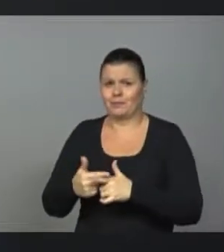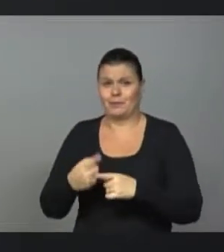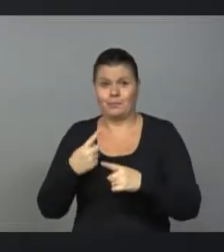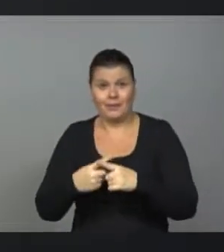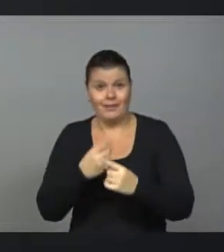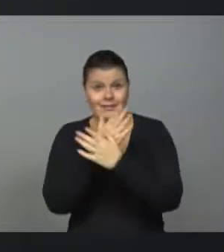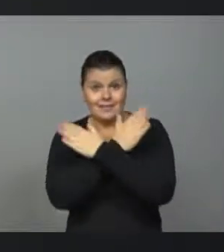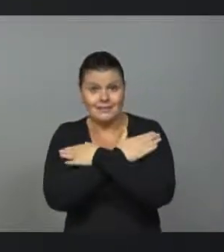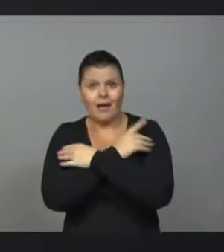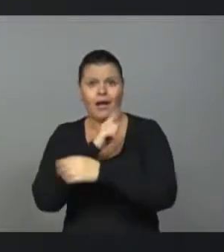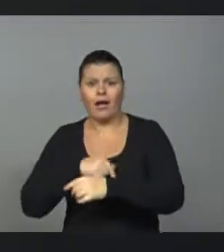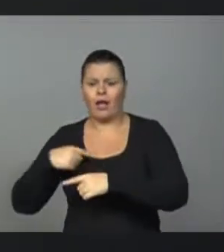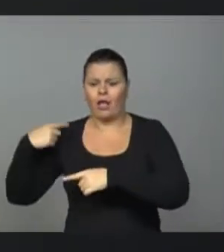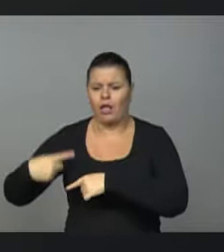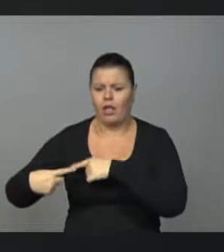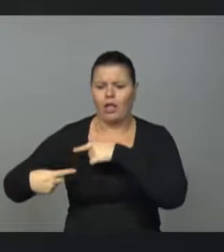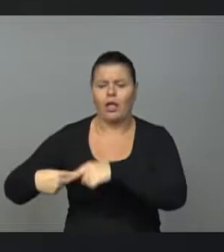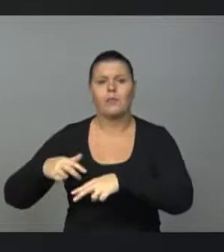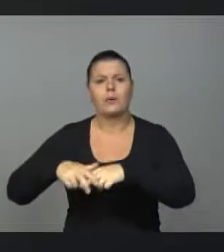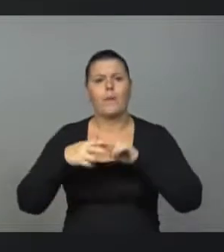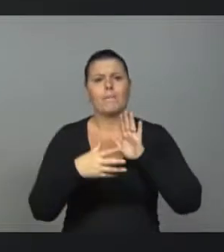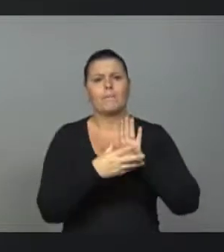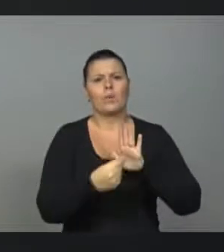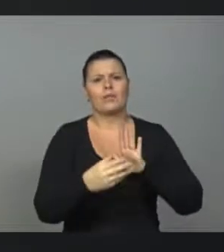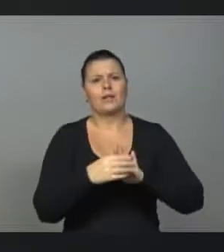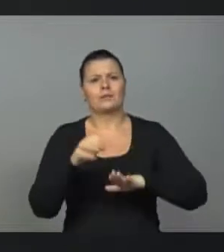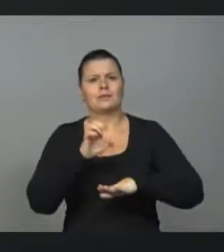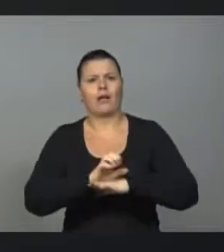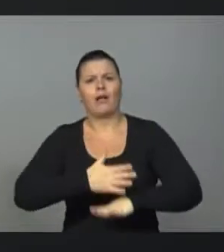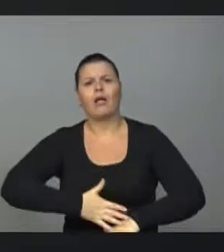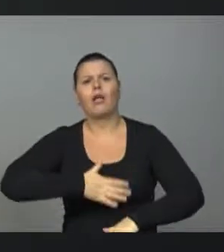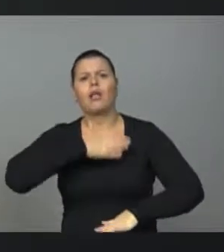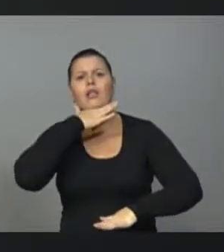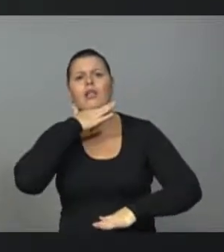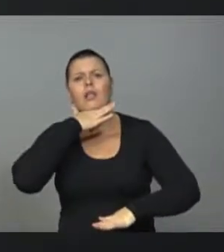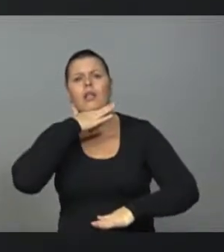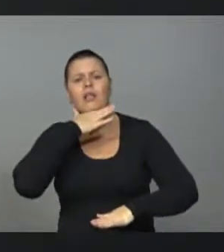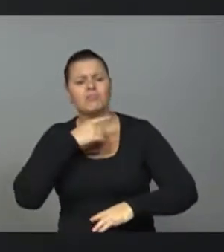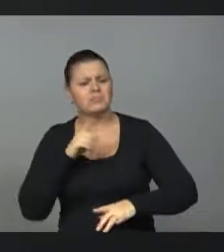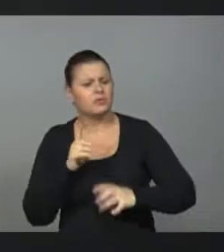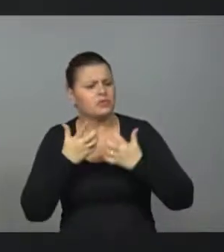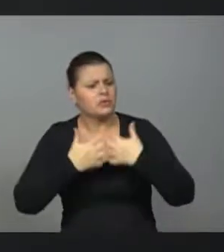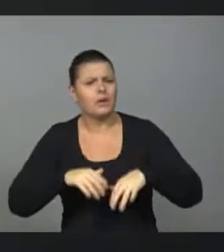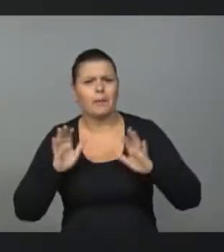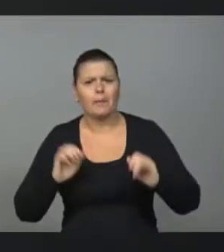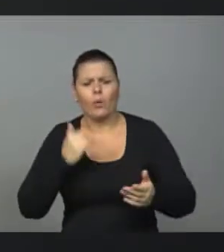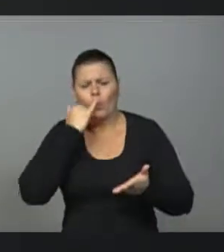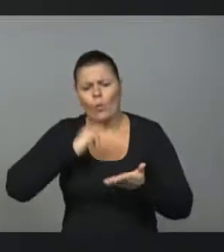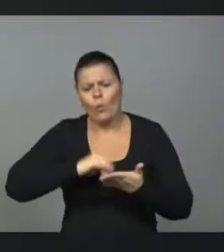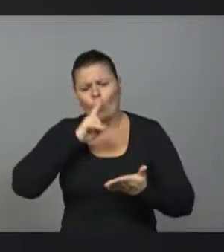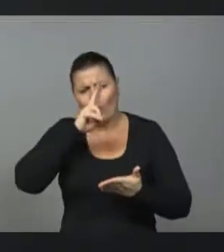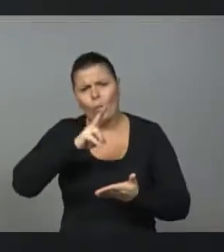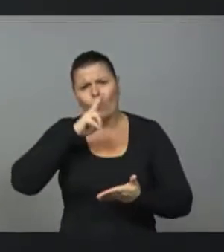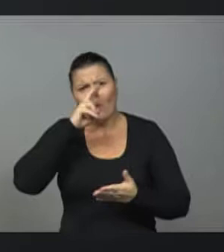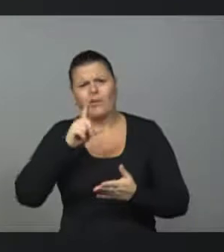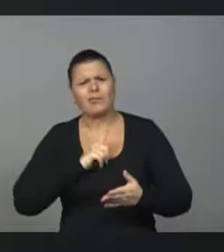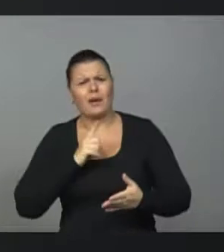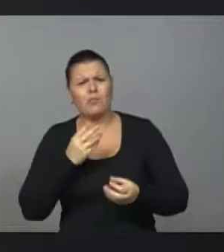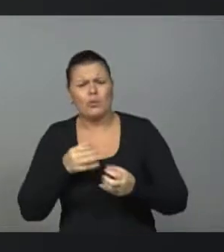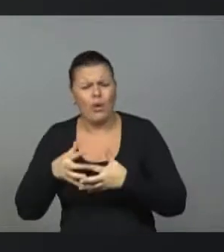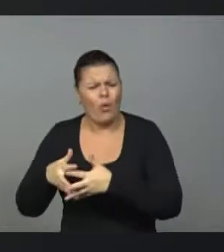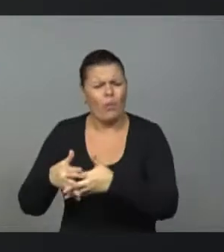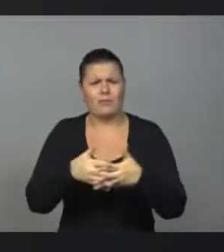colateral de um modelo de Estado falido, de um Estado obeso, ineficiente, que tributa demais, que gera complexidade demais